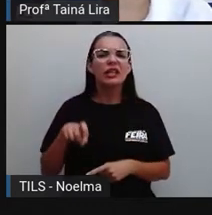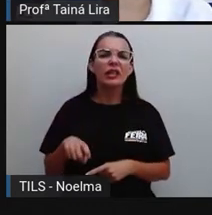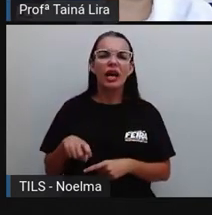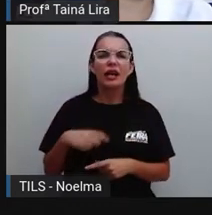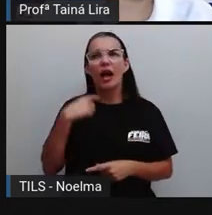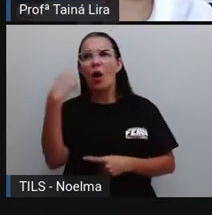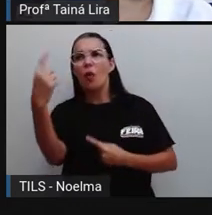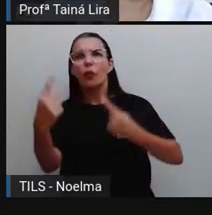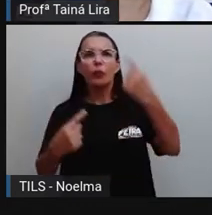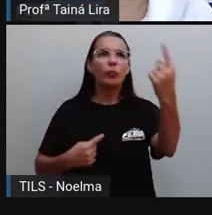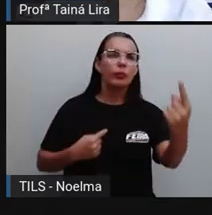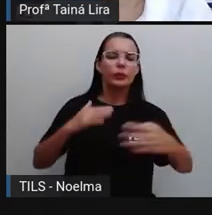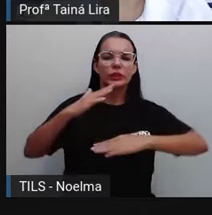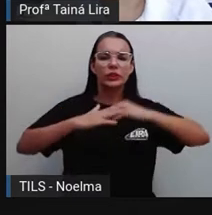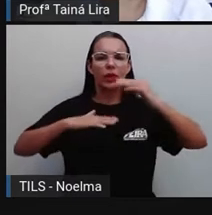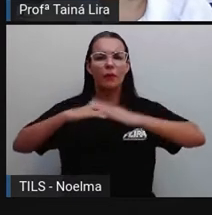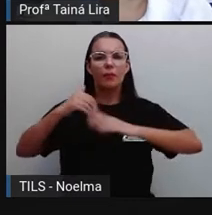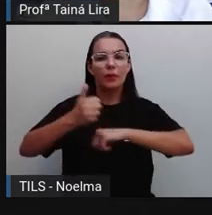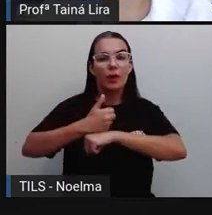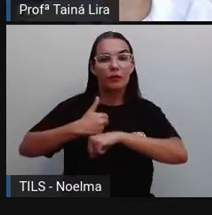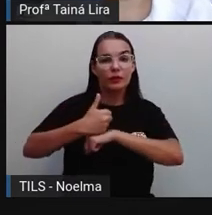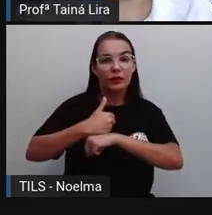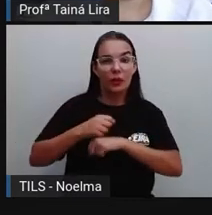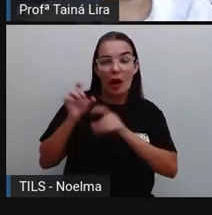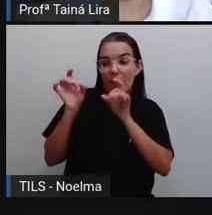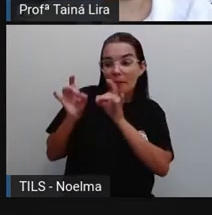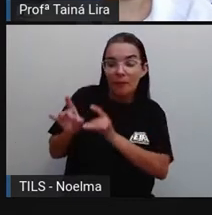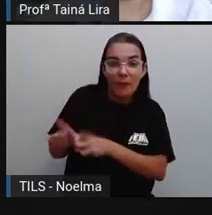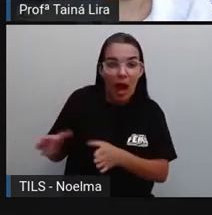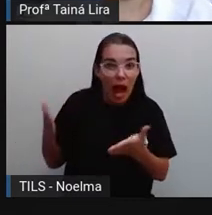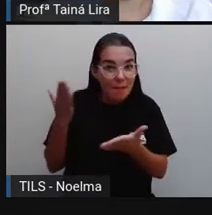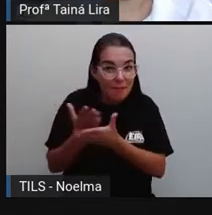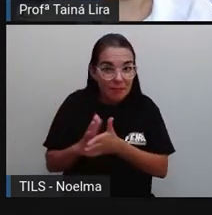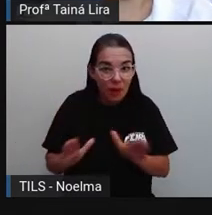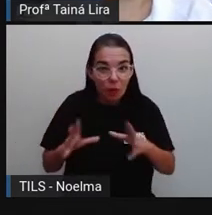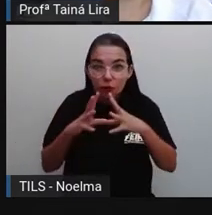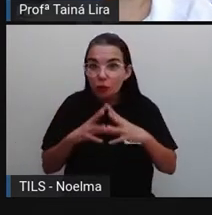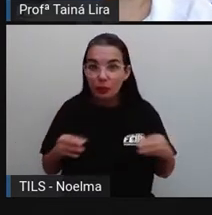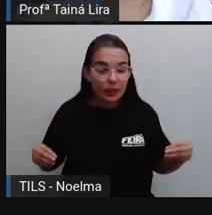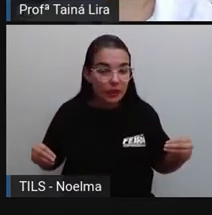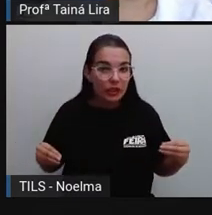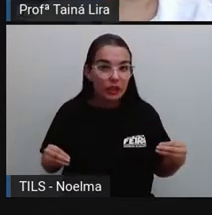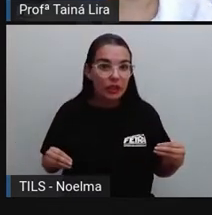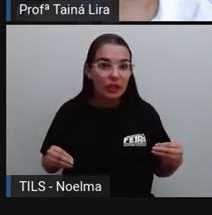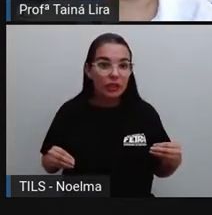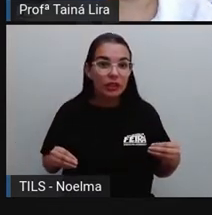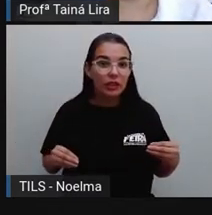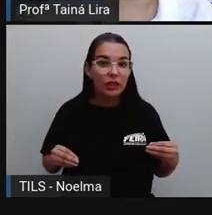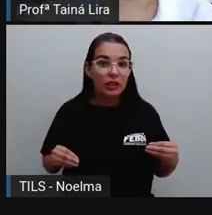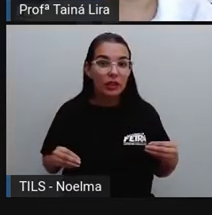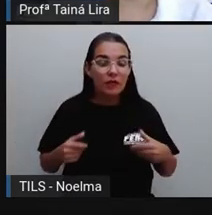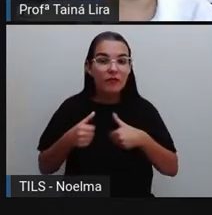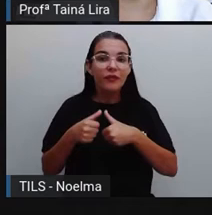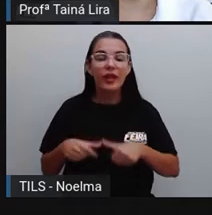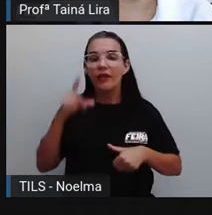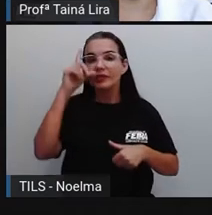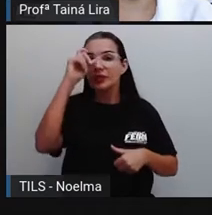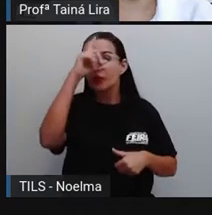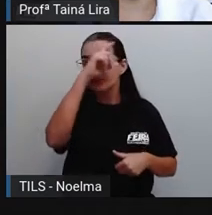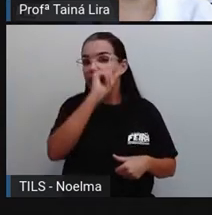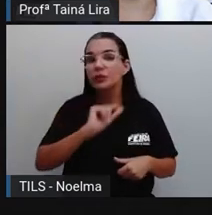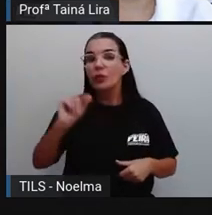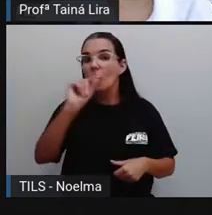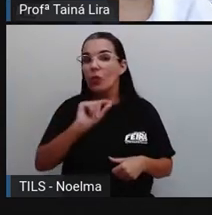profissões deixassem de existir, ia ser difícil para a gente conseguir